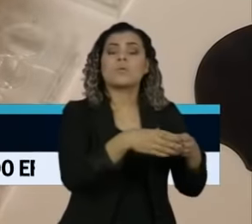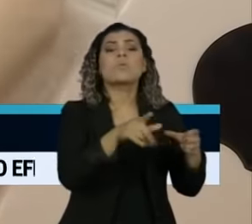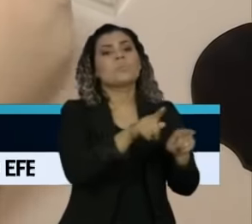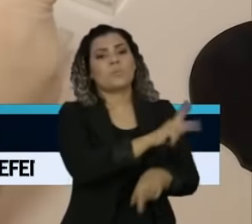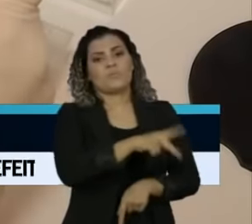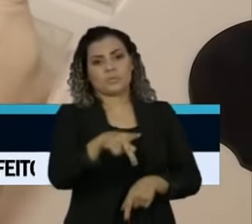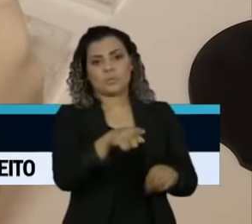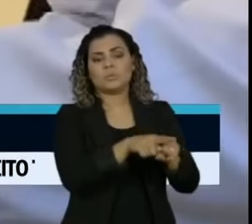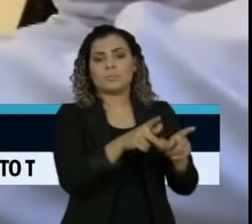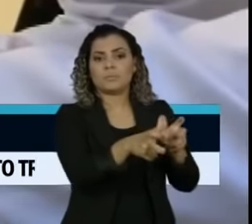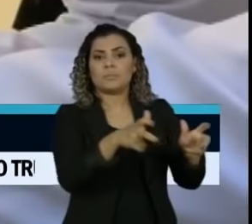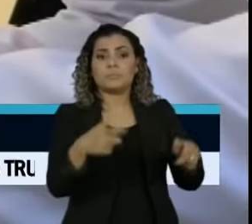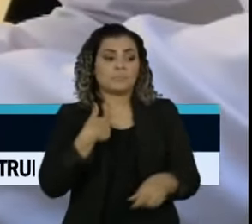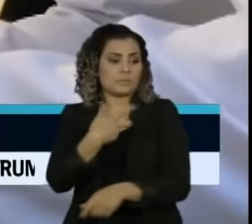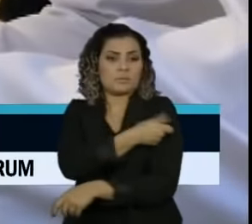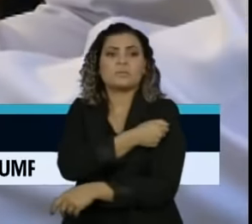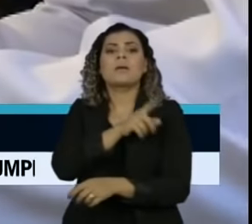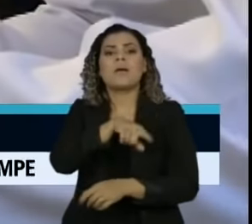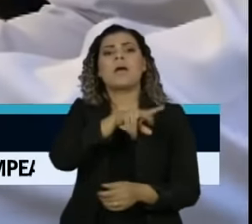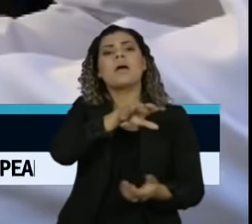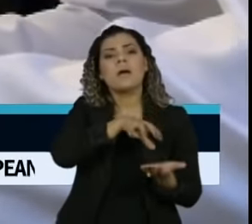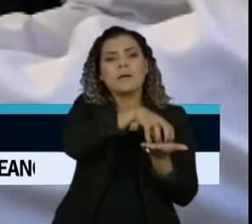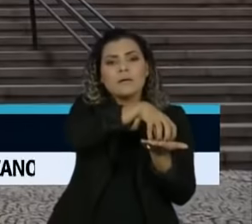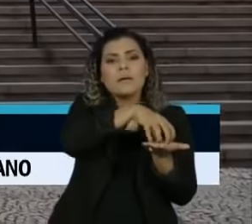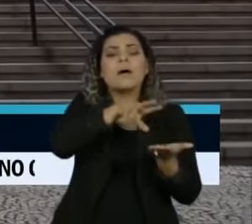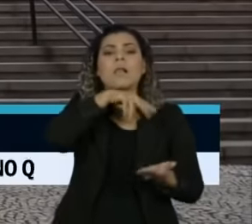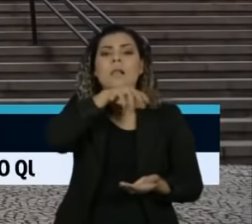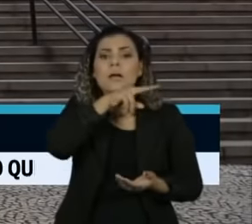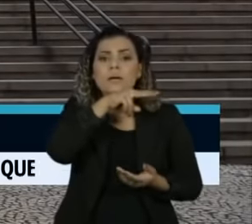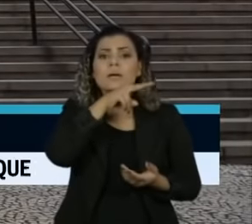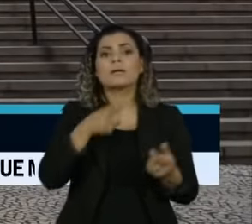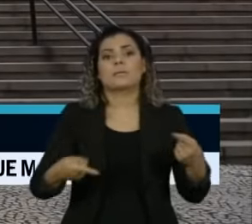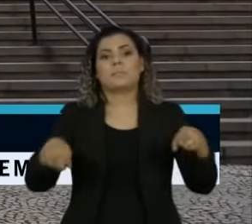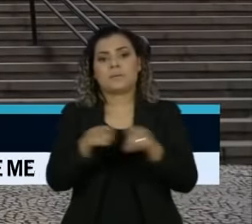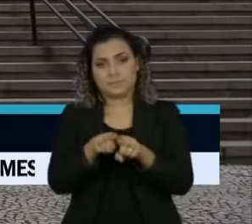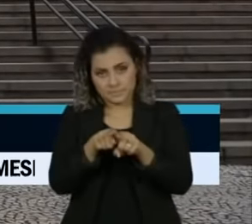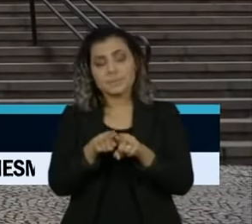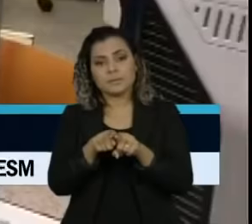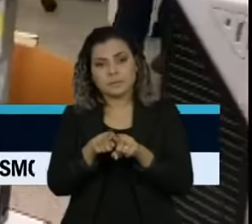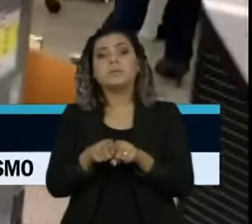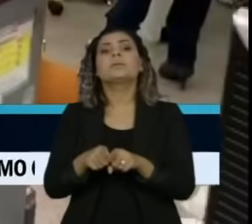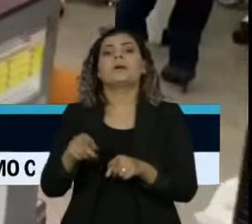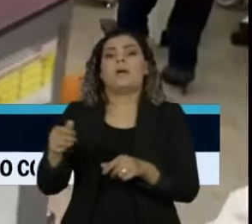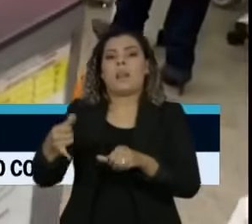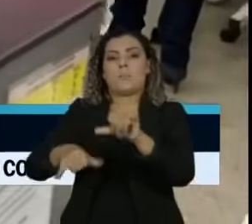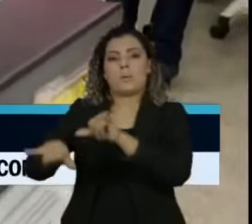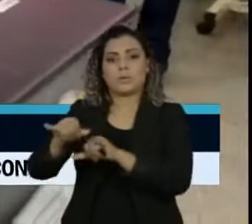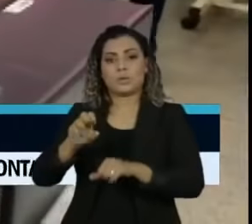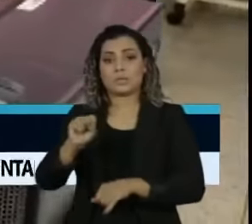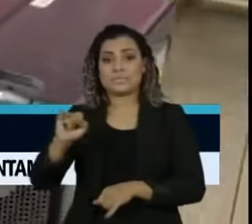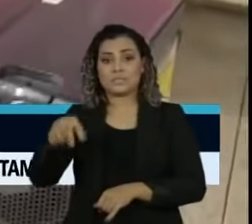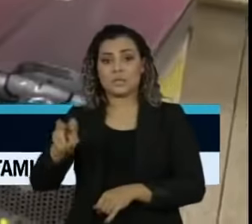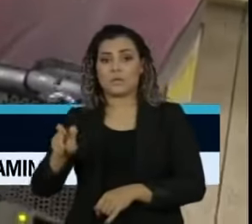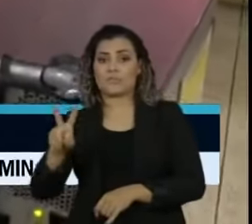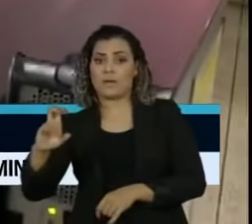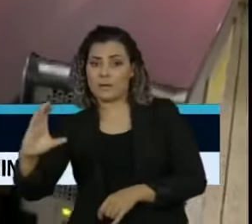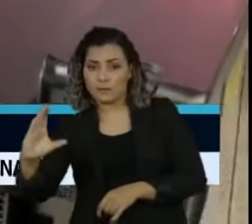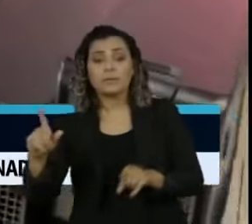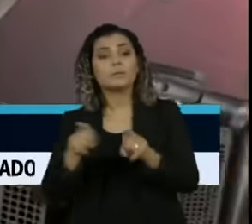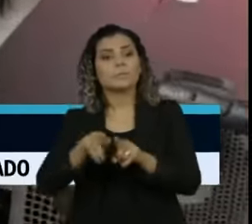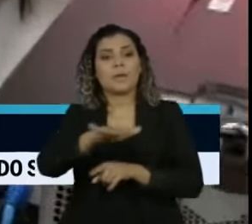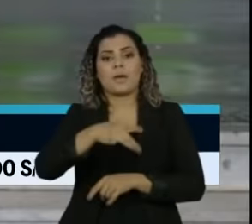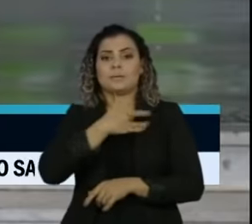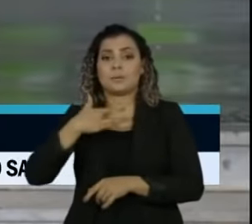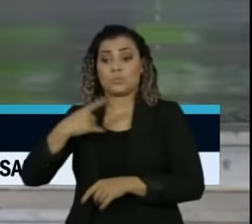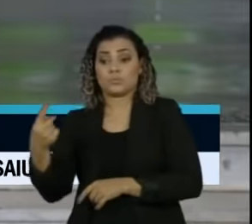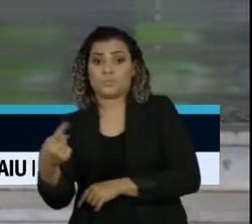está sendo desenvolvido pelo laboratório Sinovac, em parceria com o Instituto Butantan. O primeiro grupo será dos agentes de